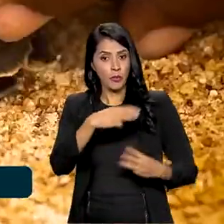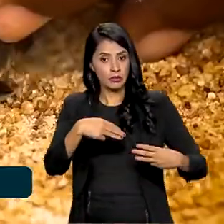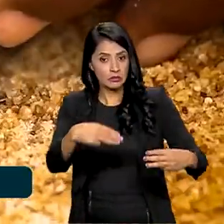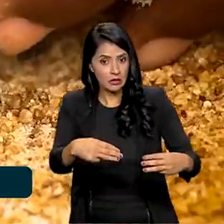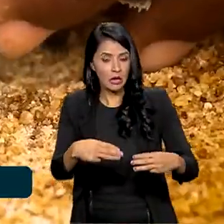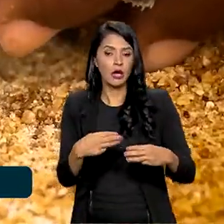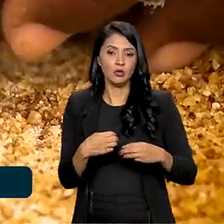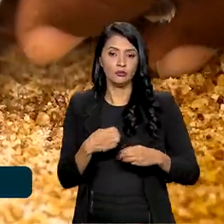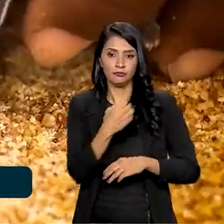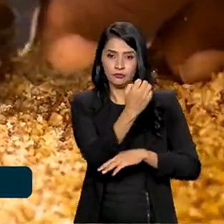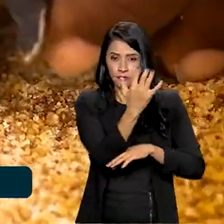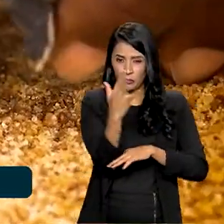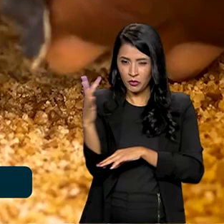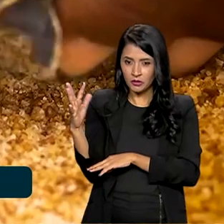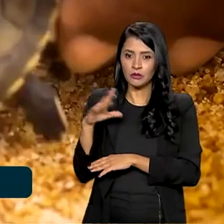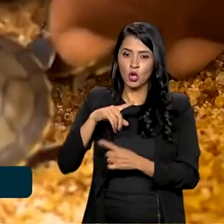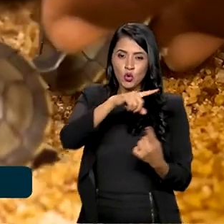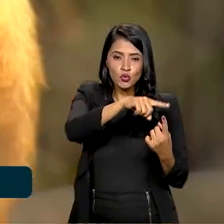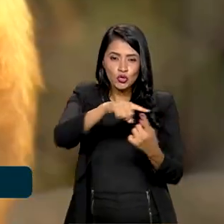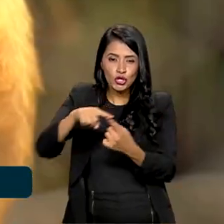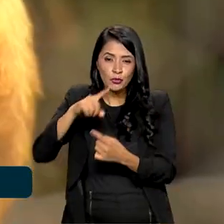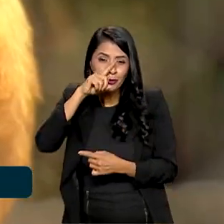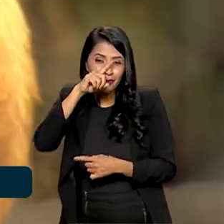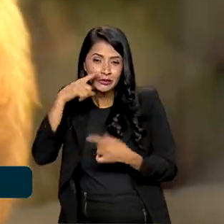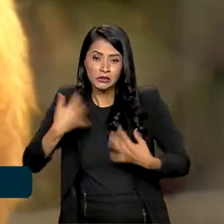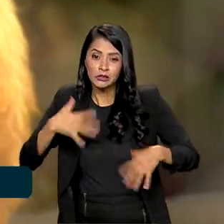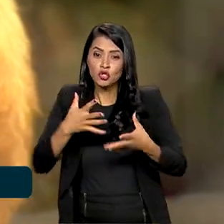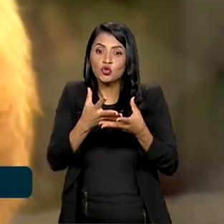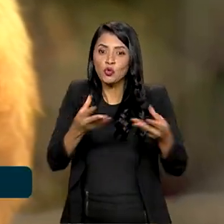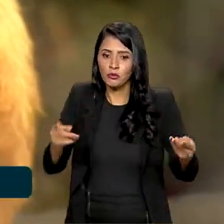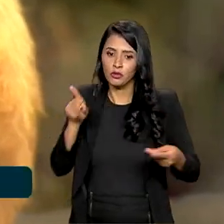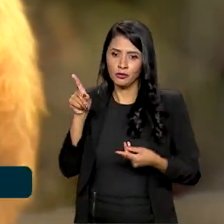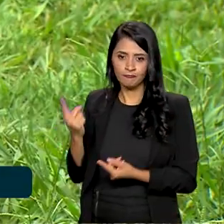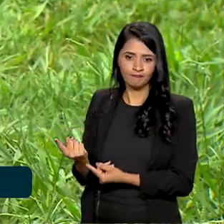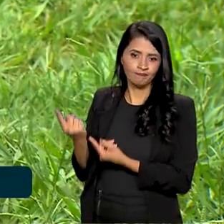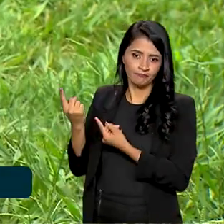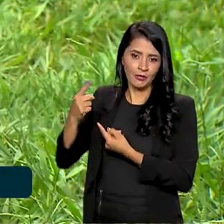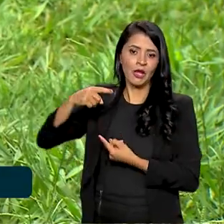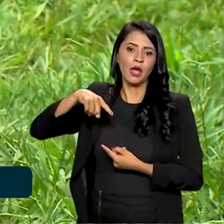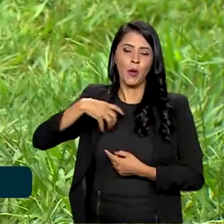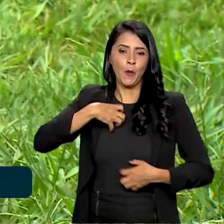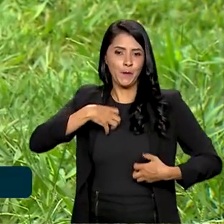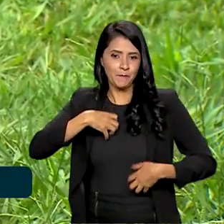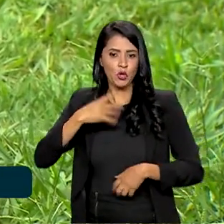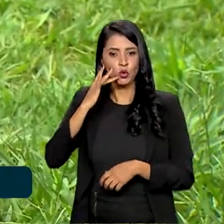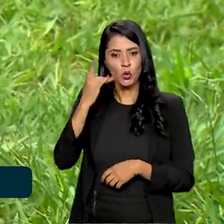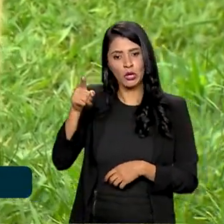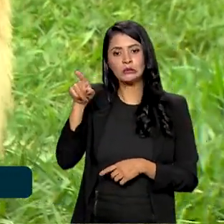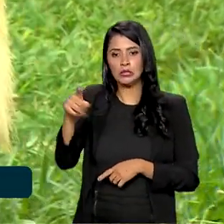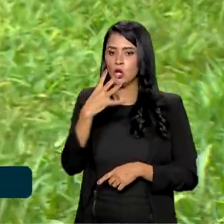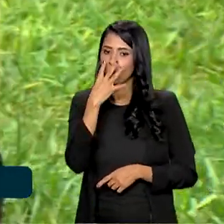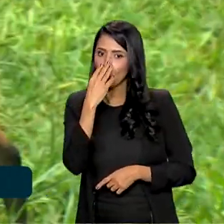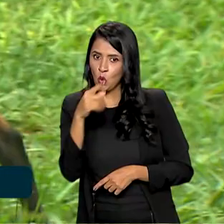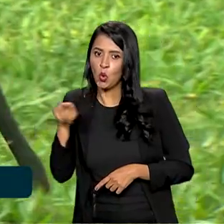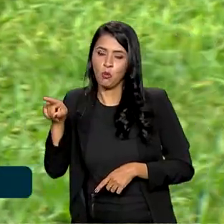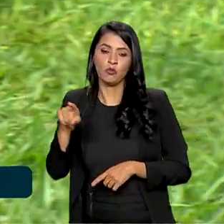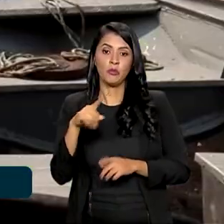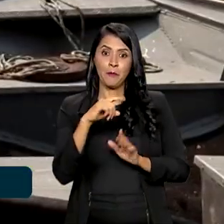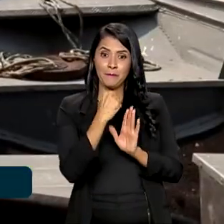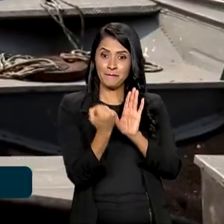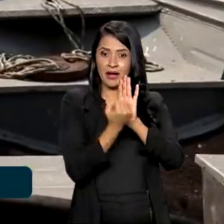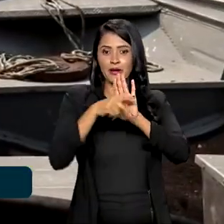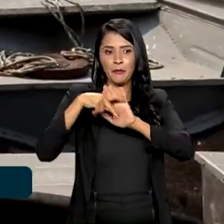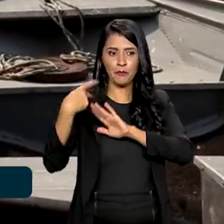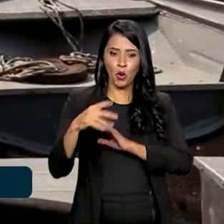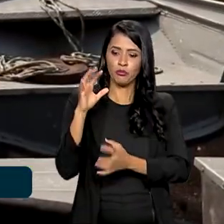Meio Ambiente, entre as espécies em perigo estão o mico-leão-dourado e até o lobo-guará, símbolo do cerrado.